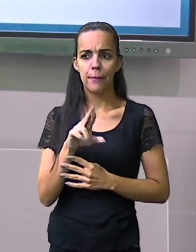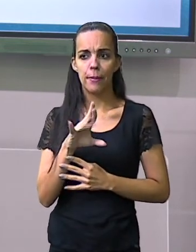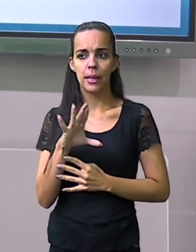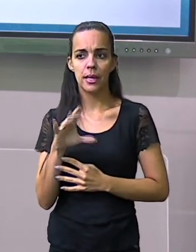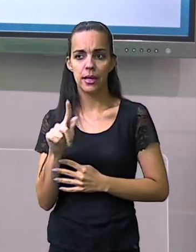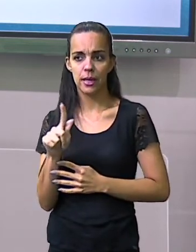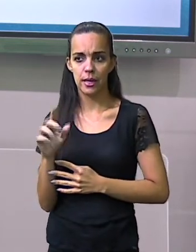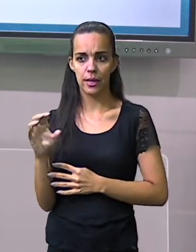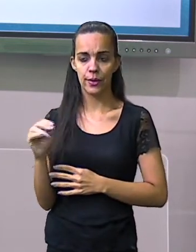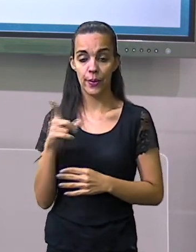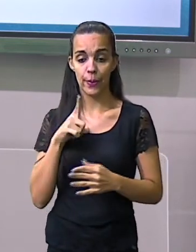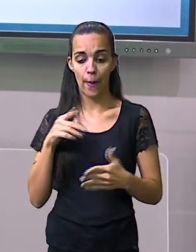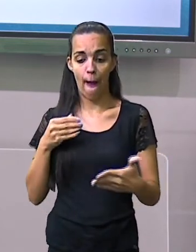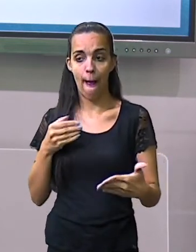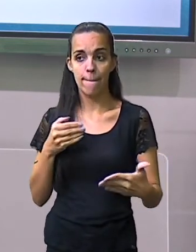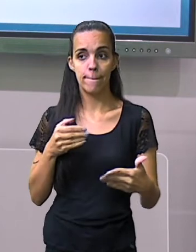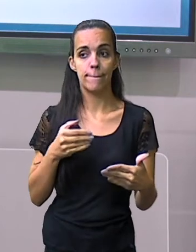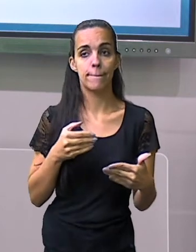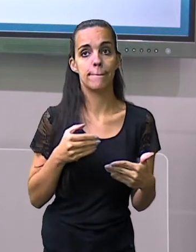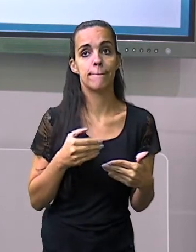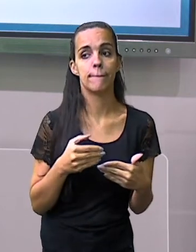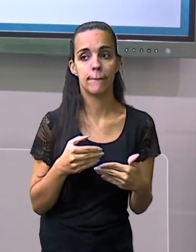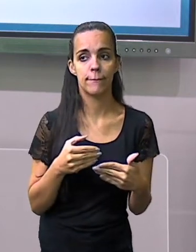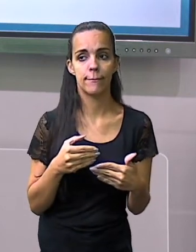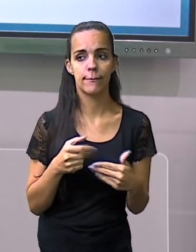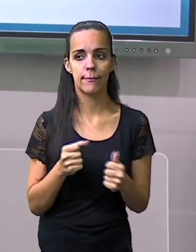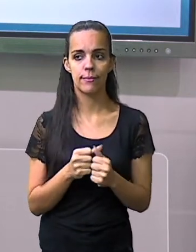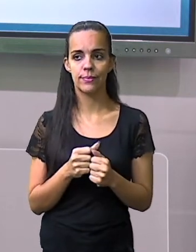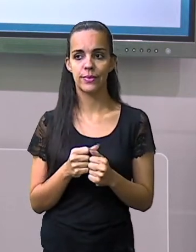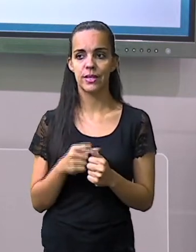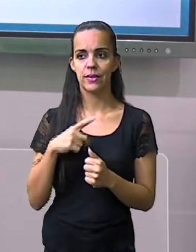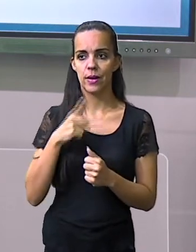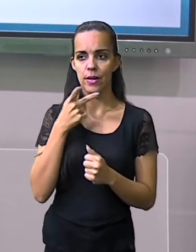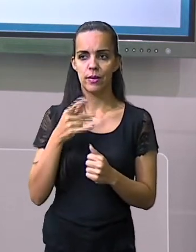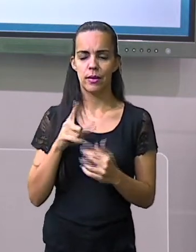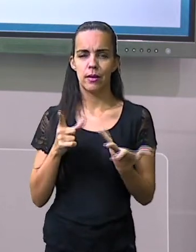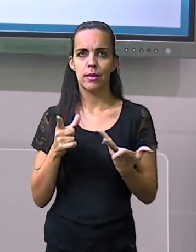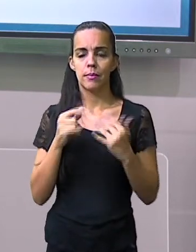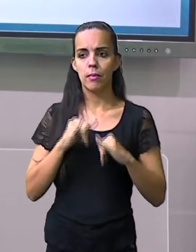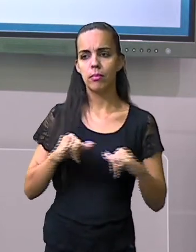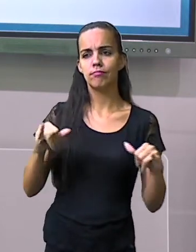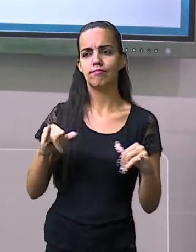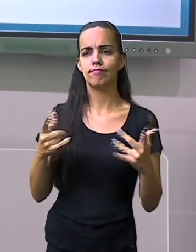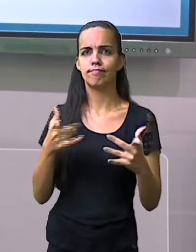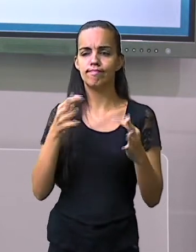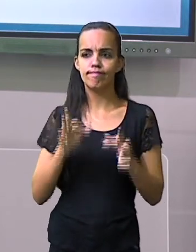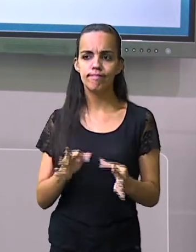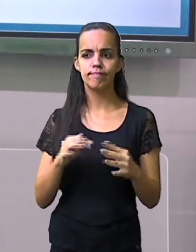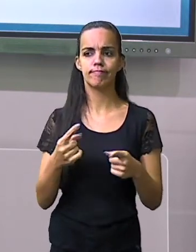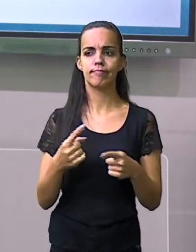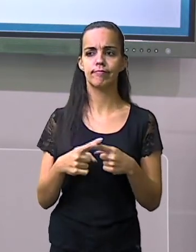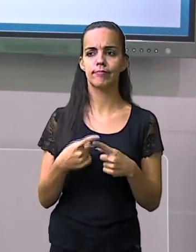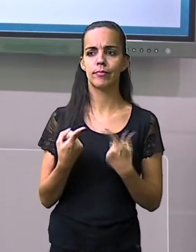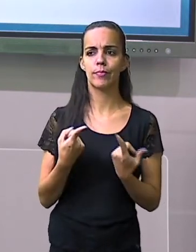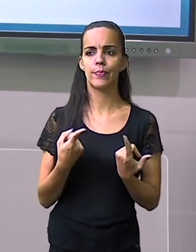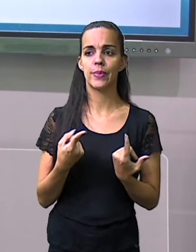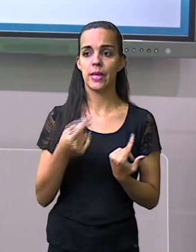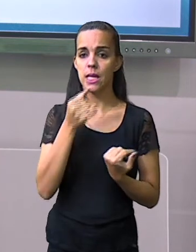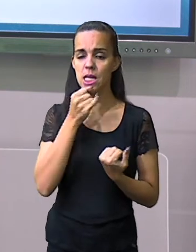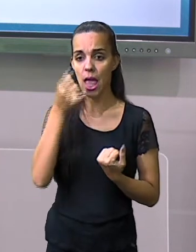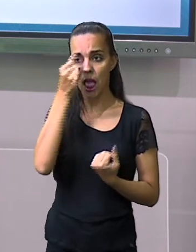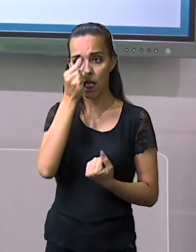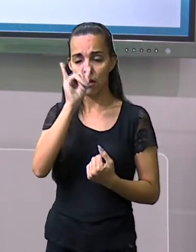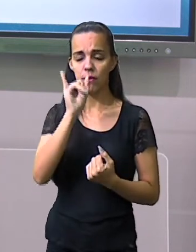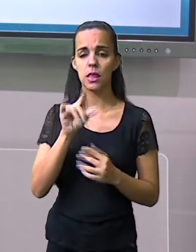aproximados ou quando eles são manuseados de forma correta, né? Com precaução e